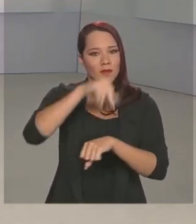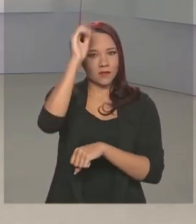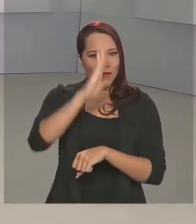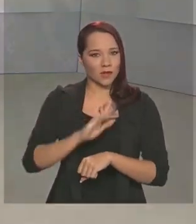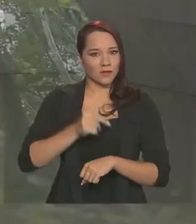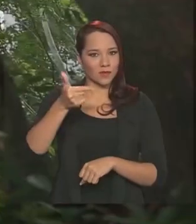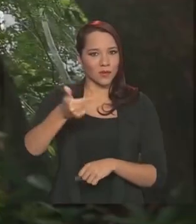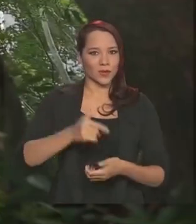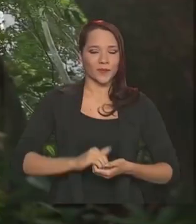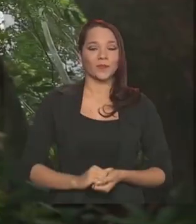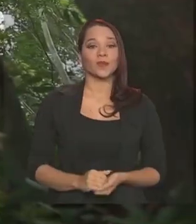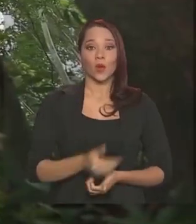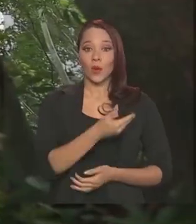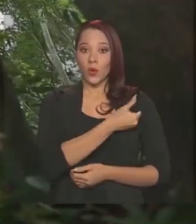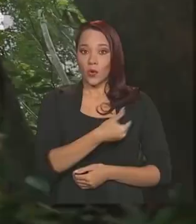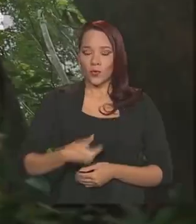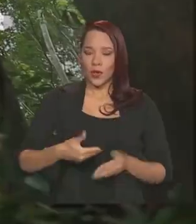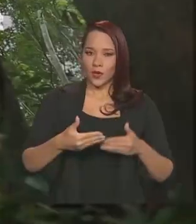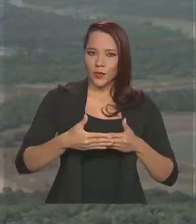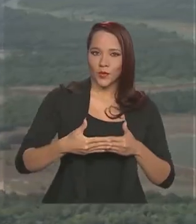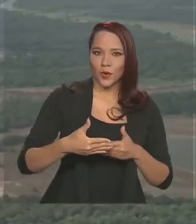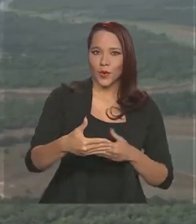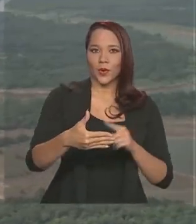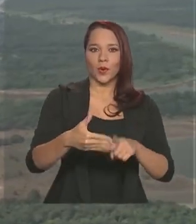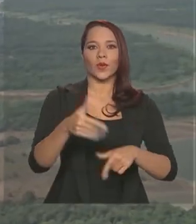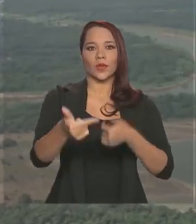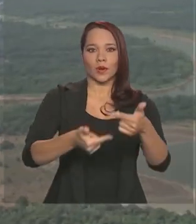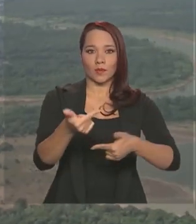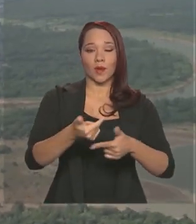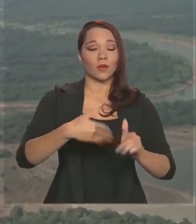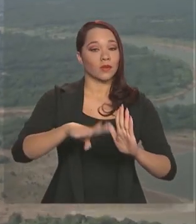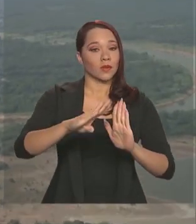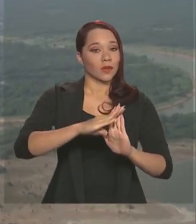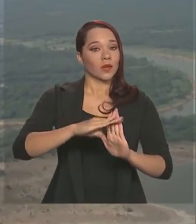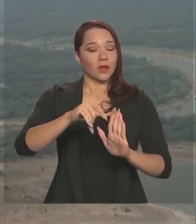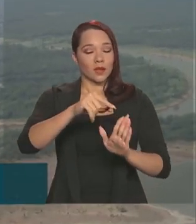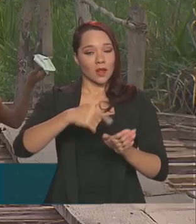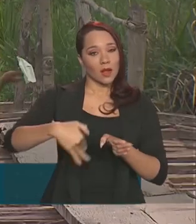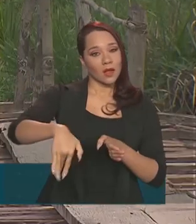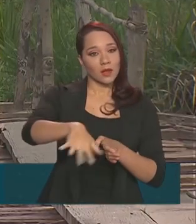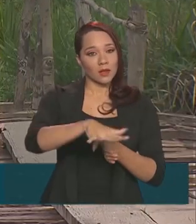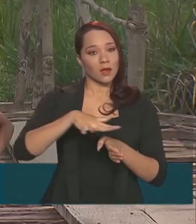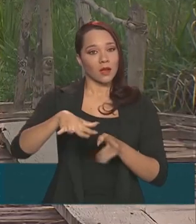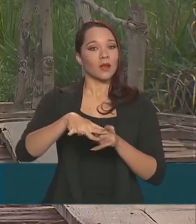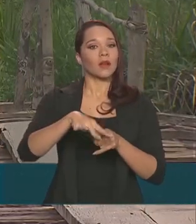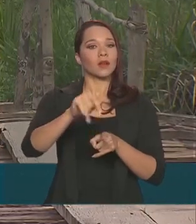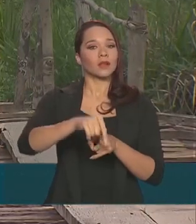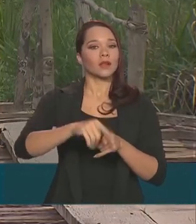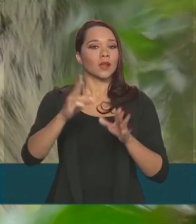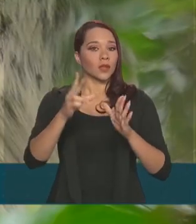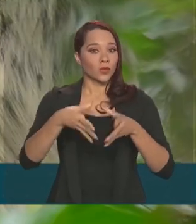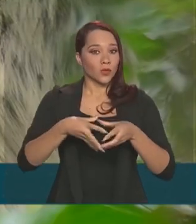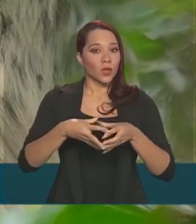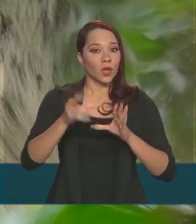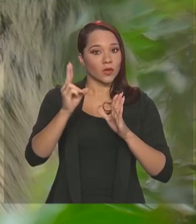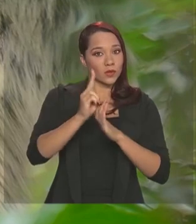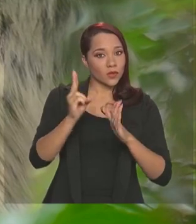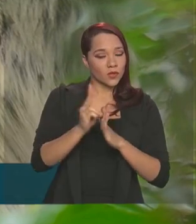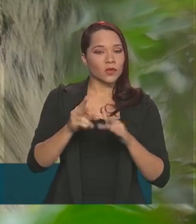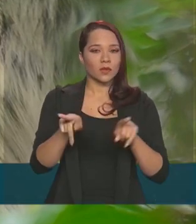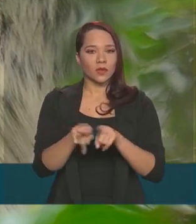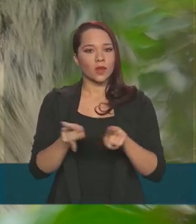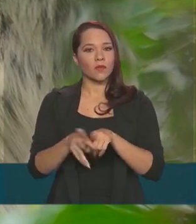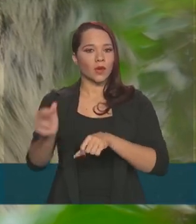O governo prorrogou a atuação das Forças Armadas na faixa de fronteira, nas terras indígenas, nas